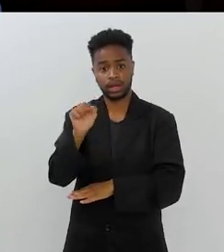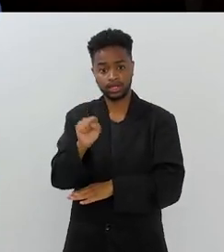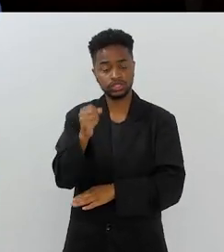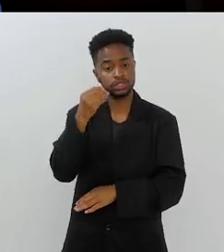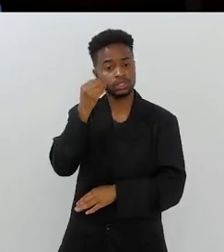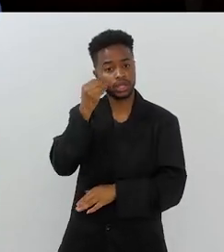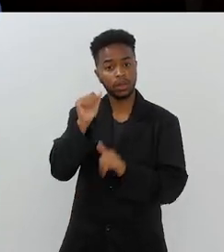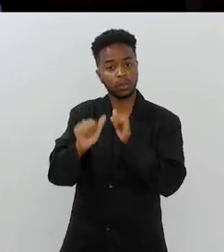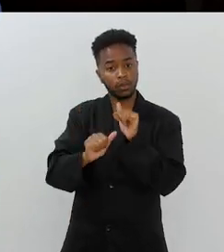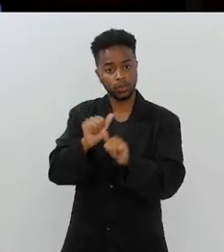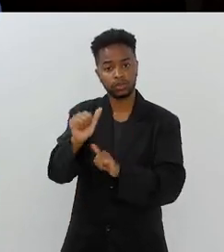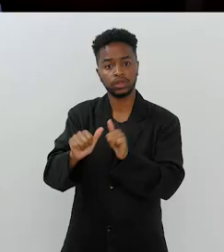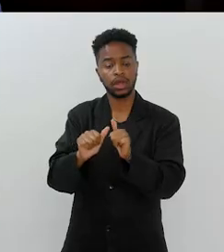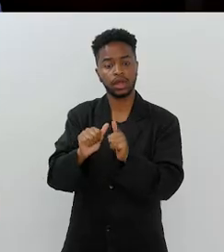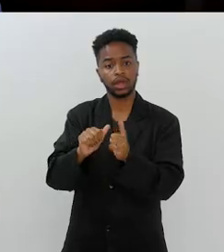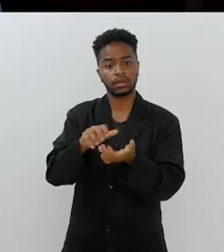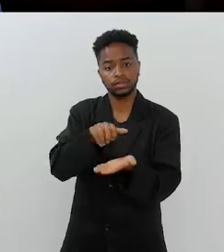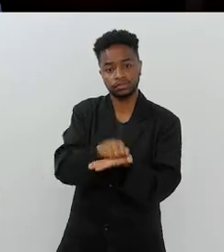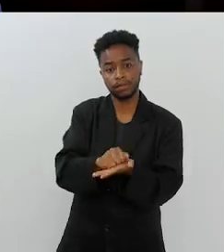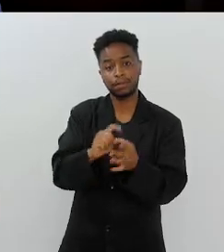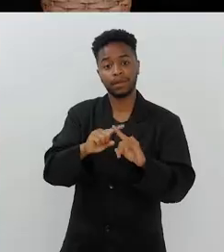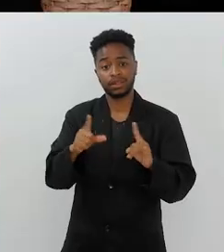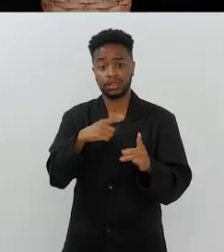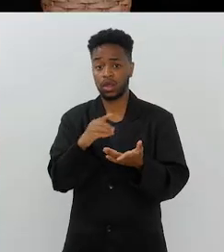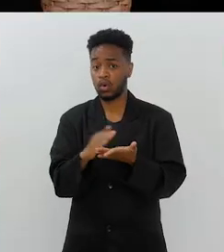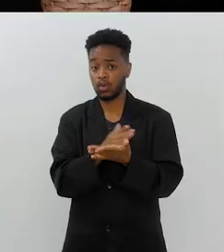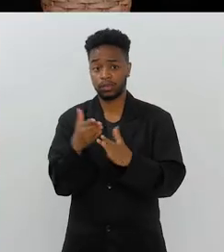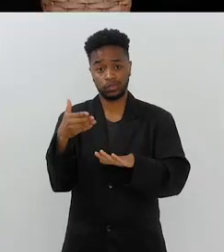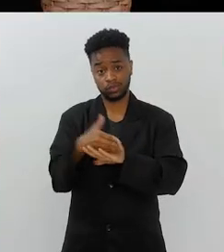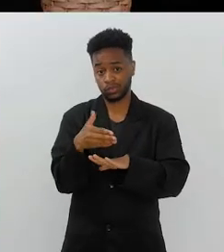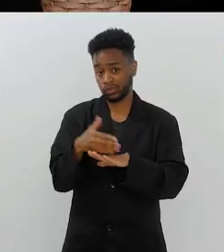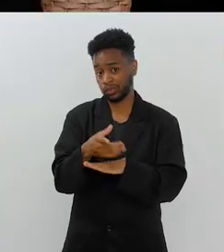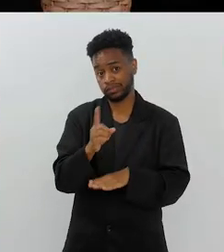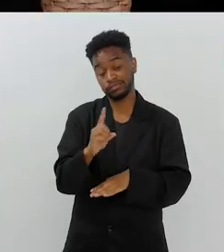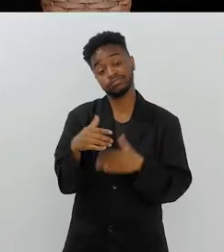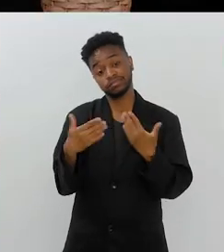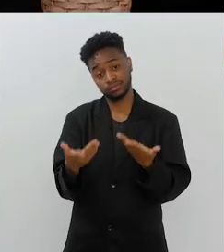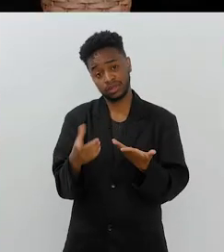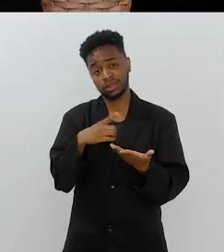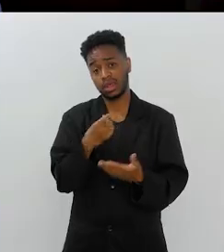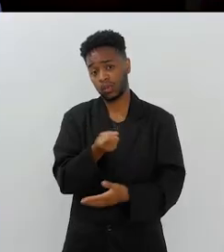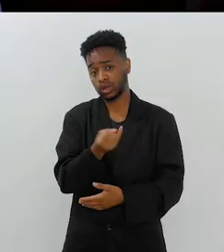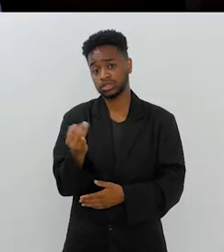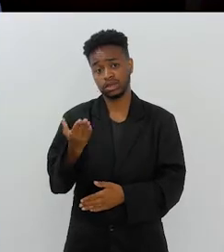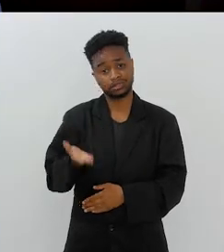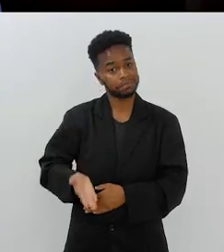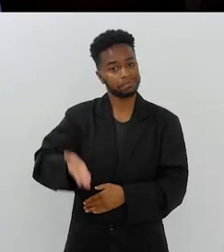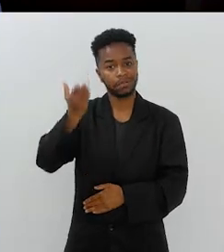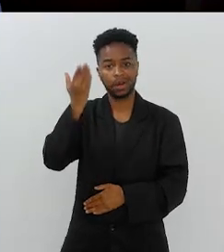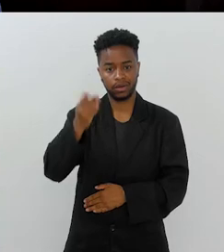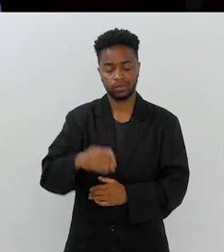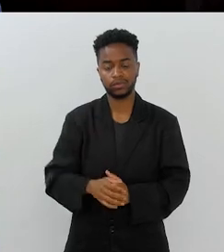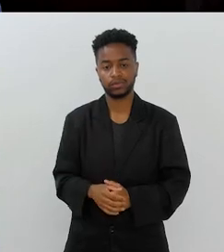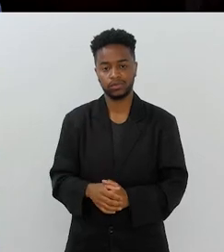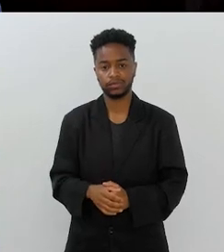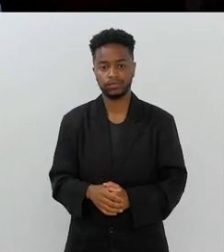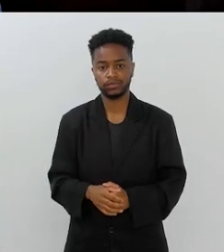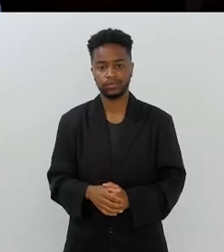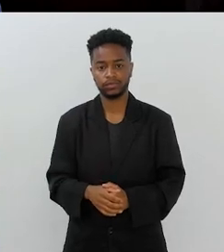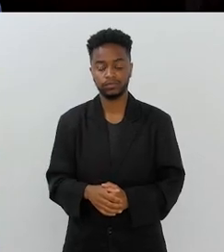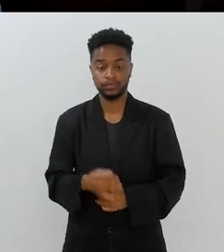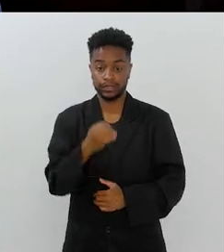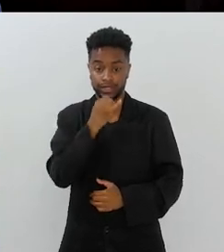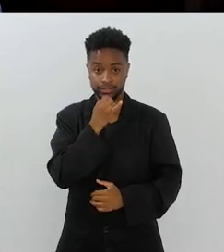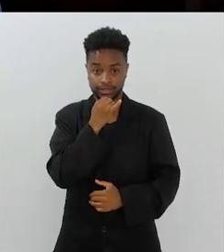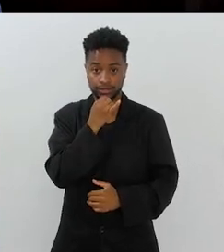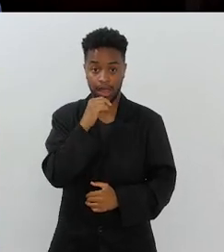a atualização do Cade Único. tem aquelas que não vão. Que não vão. Quer dizer, esse número é bem maior. É bem maior.